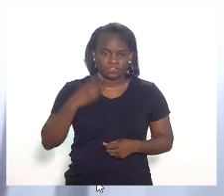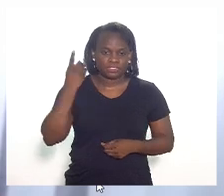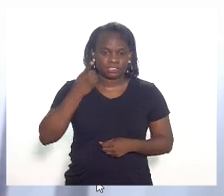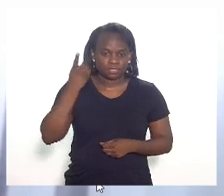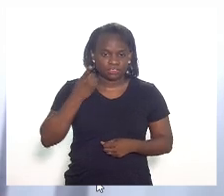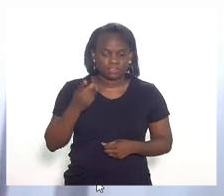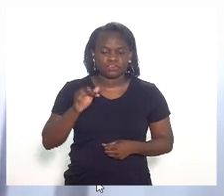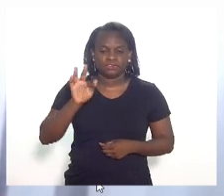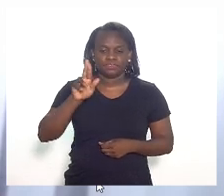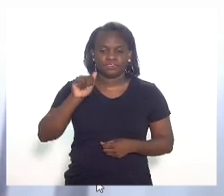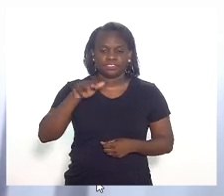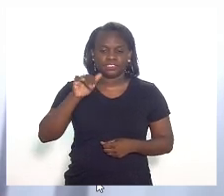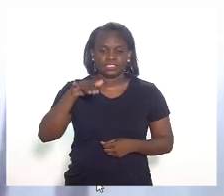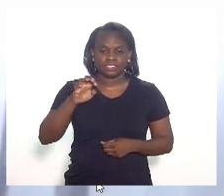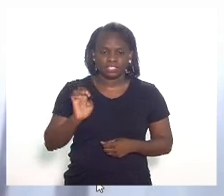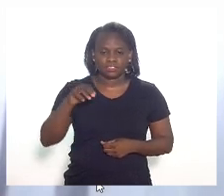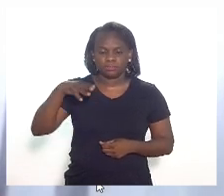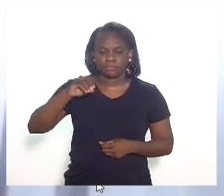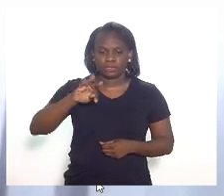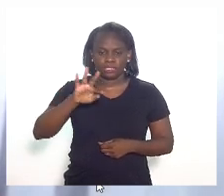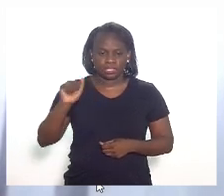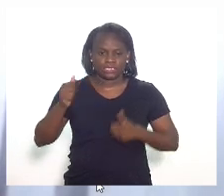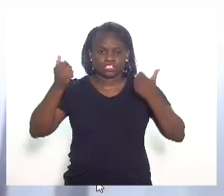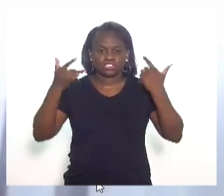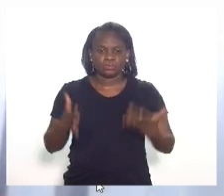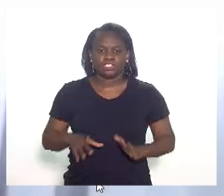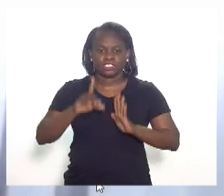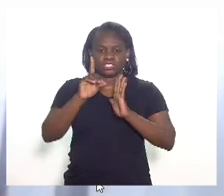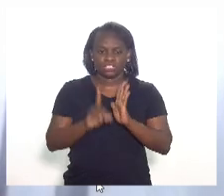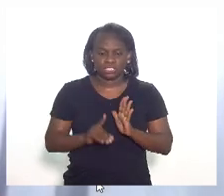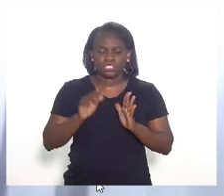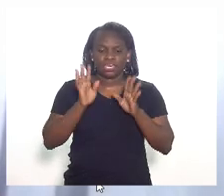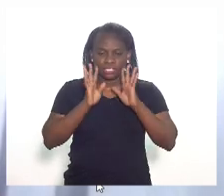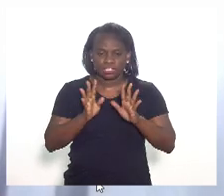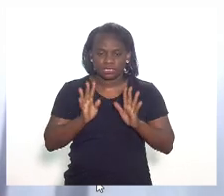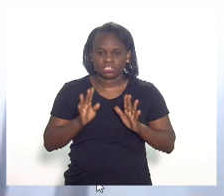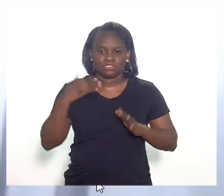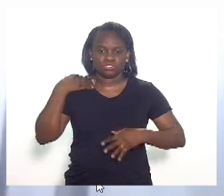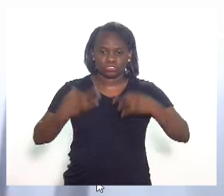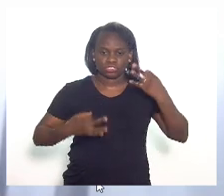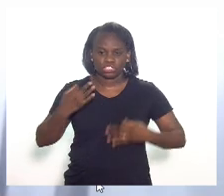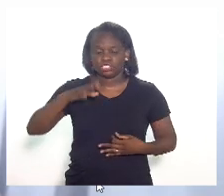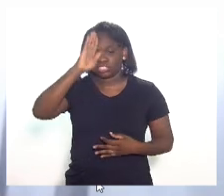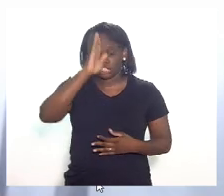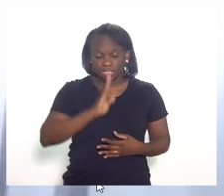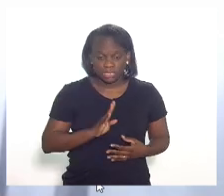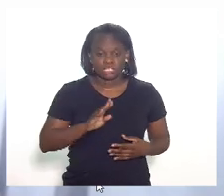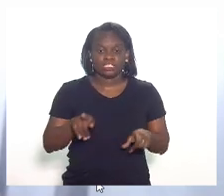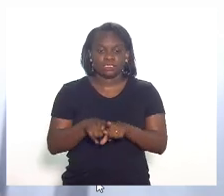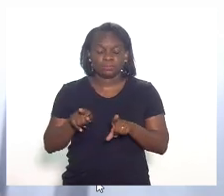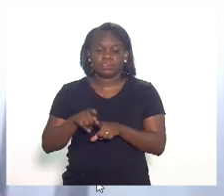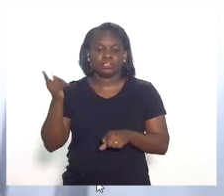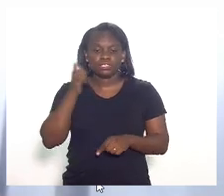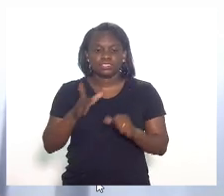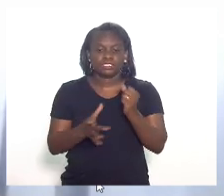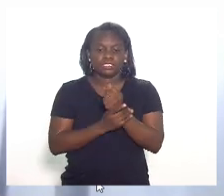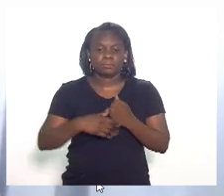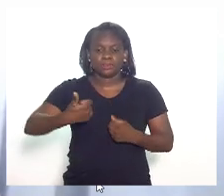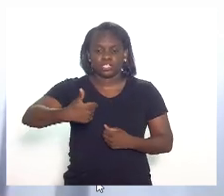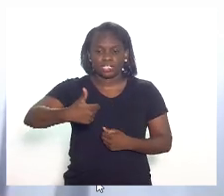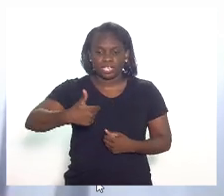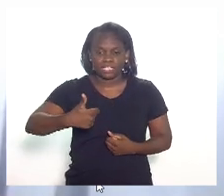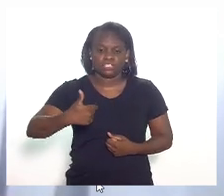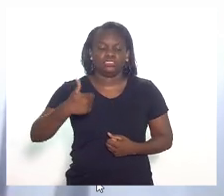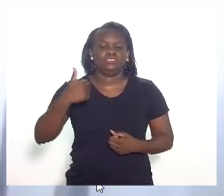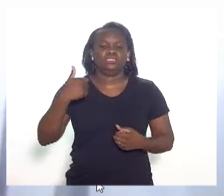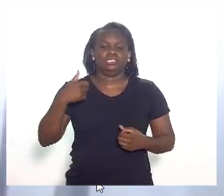deputada Franciane Mota, que dispõe sobre o direito da assistência jurídica gratuita e garantia de prioridade